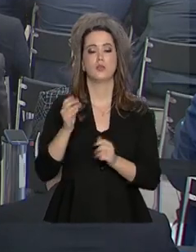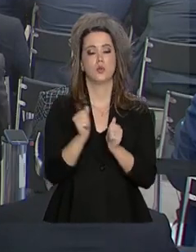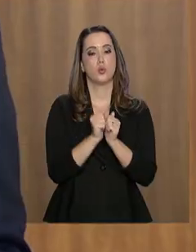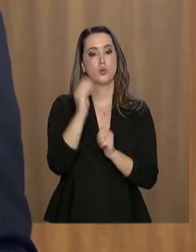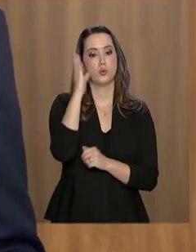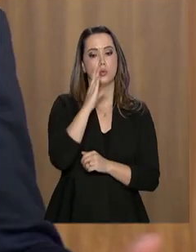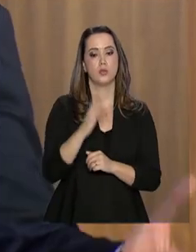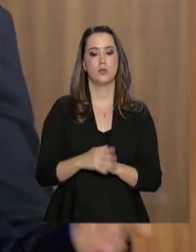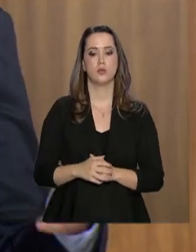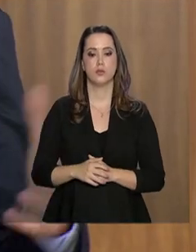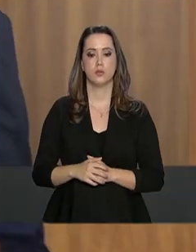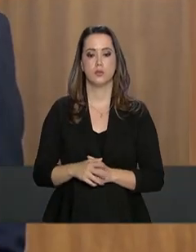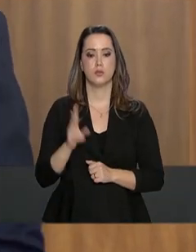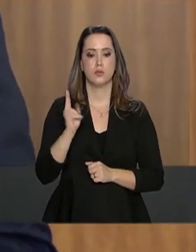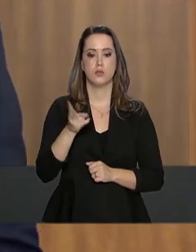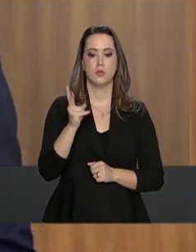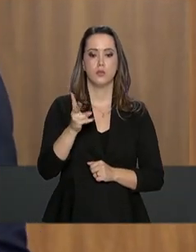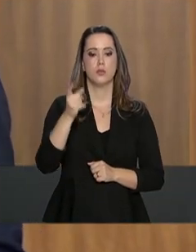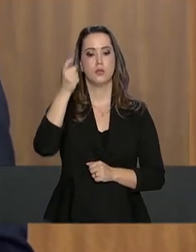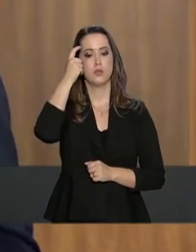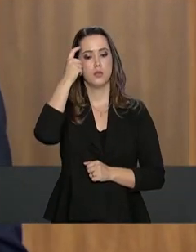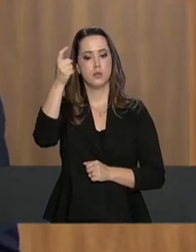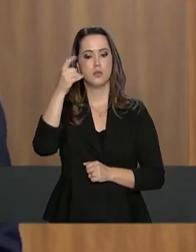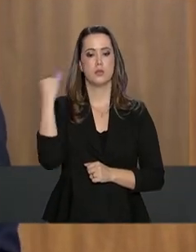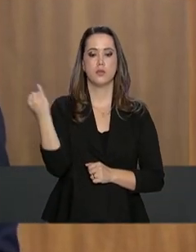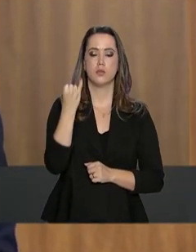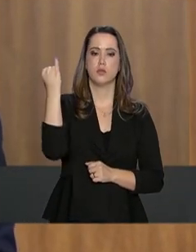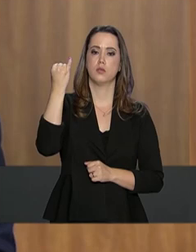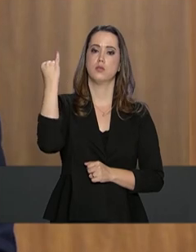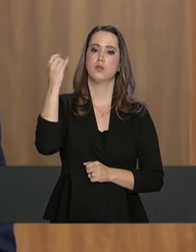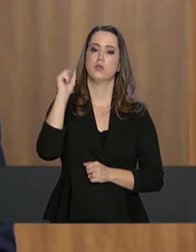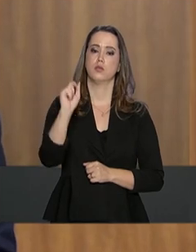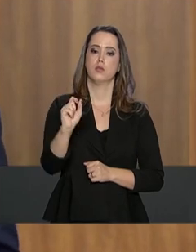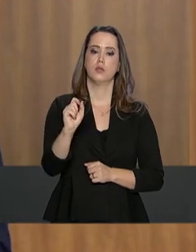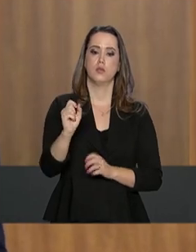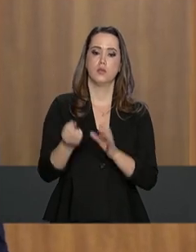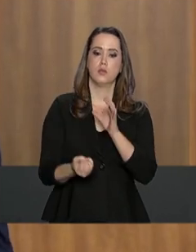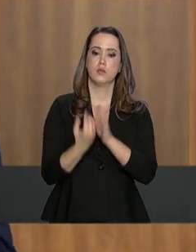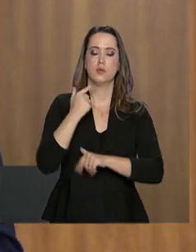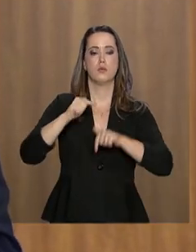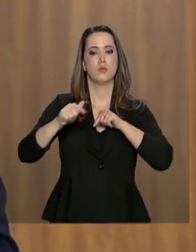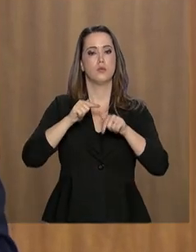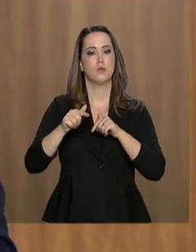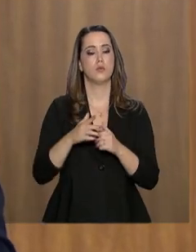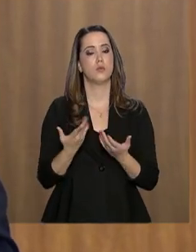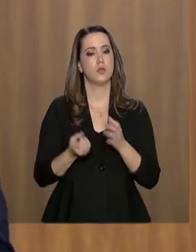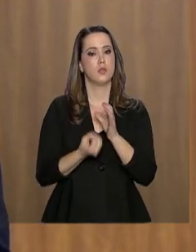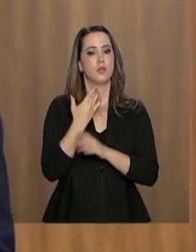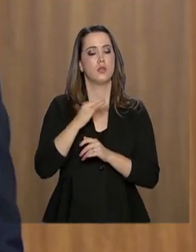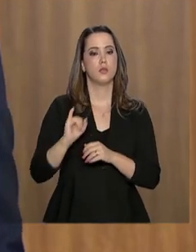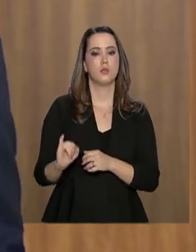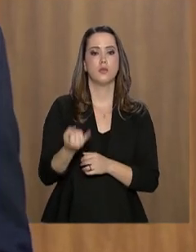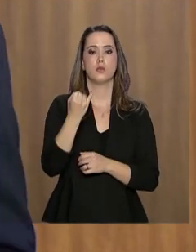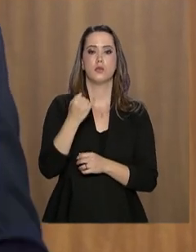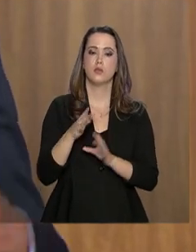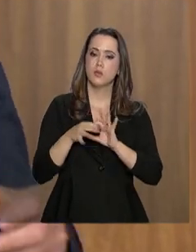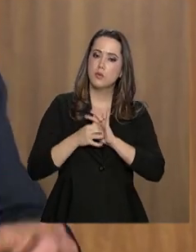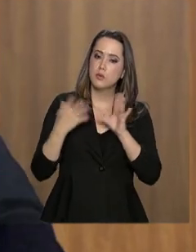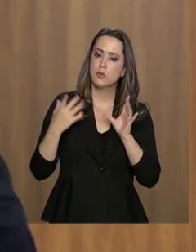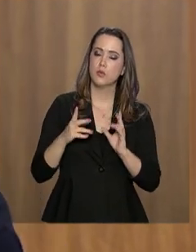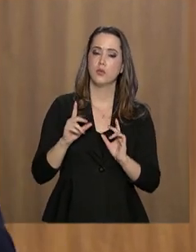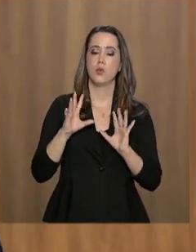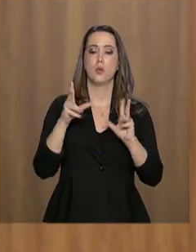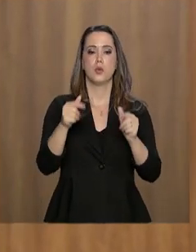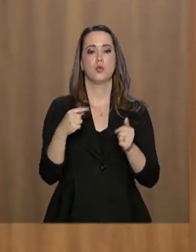Brasil. E sempre pensando na importância de gerar emprego, de gerar oportunidades e liberdades